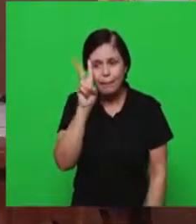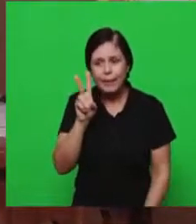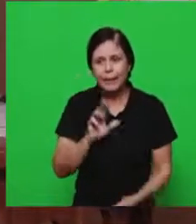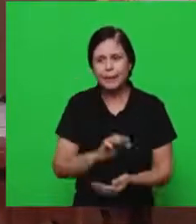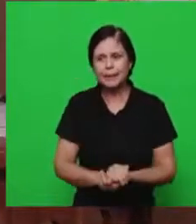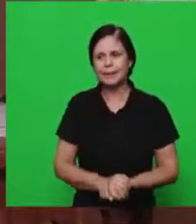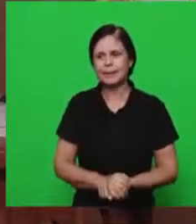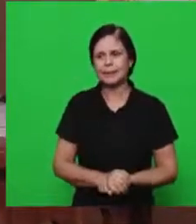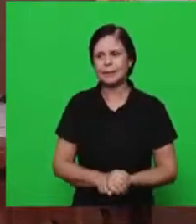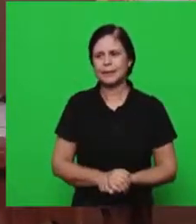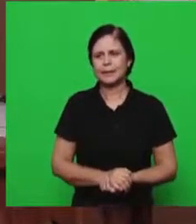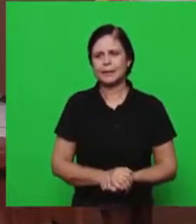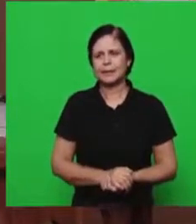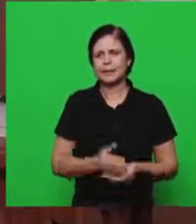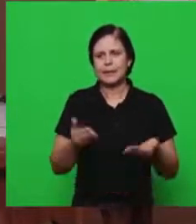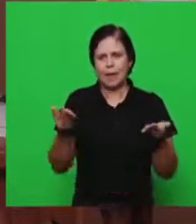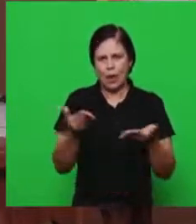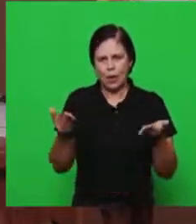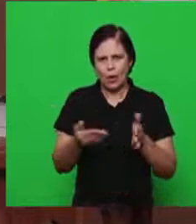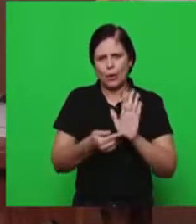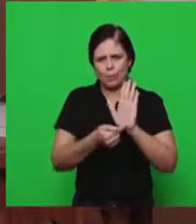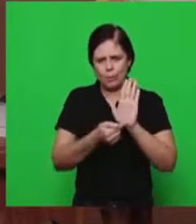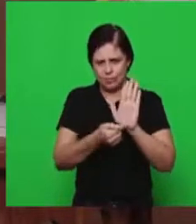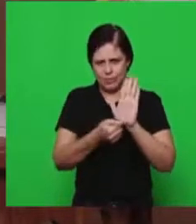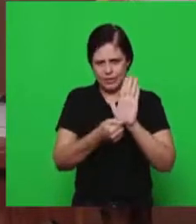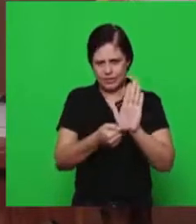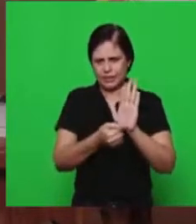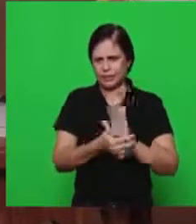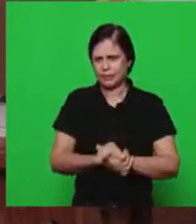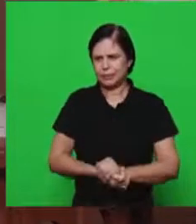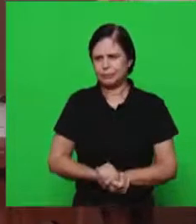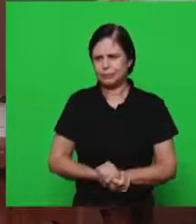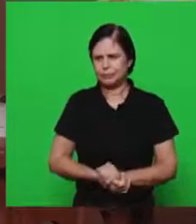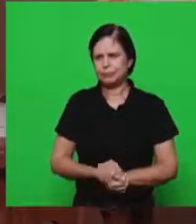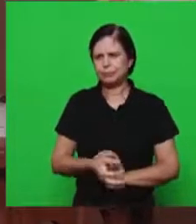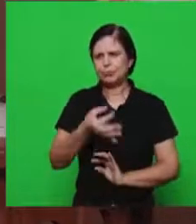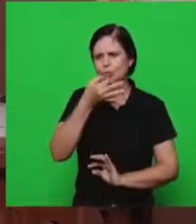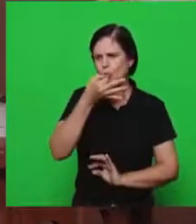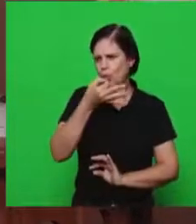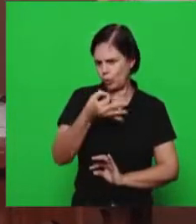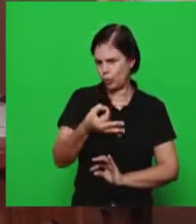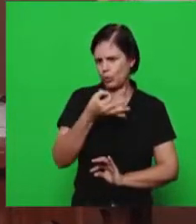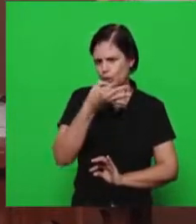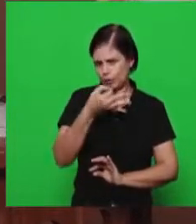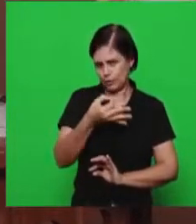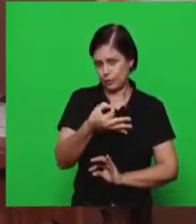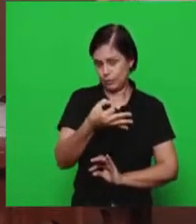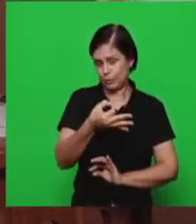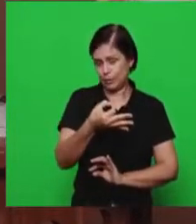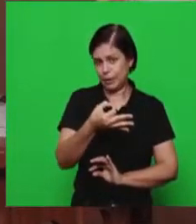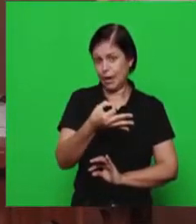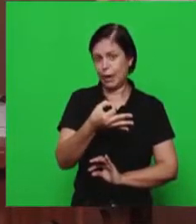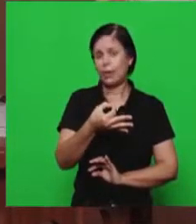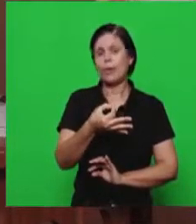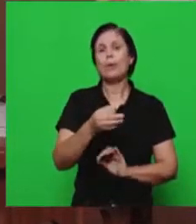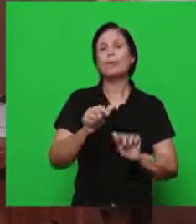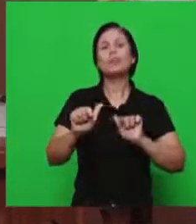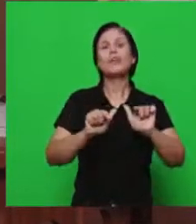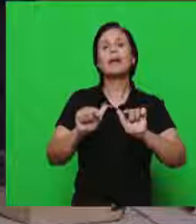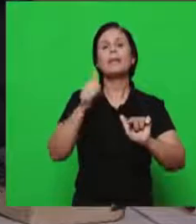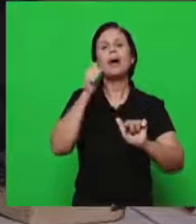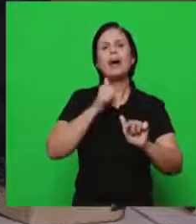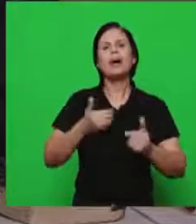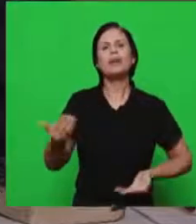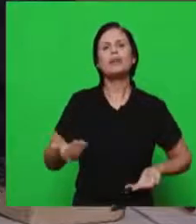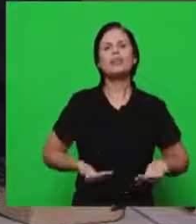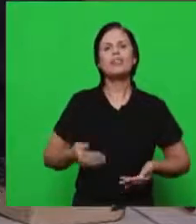queremos apresentar aqui uma sugestão aqui para o trabalho das irmãs na quarta-feira também